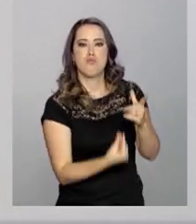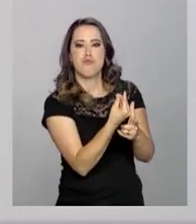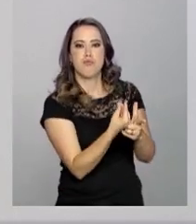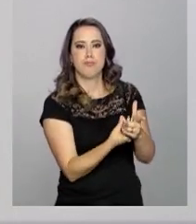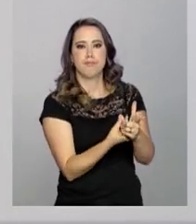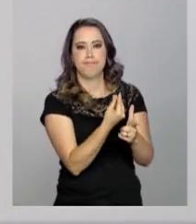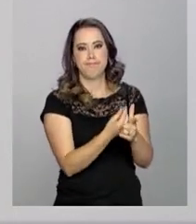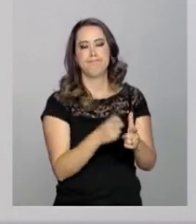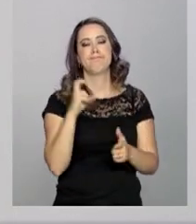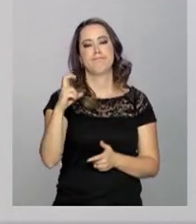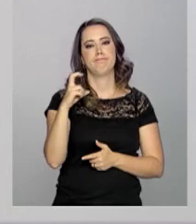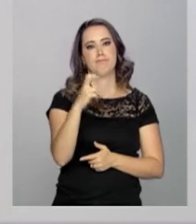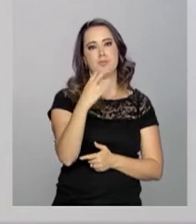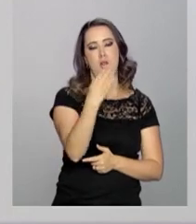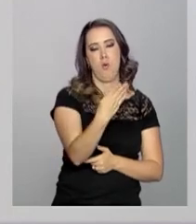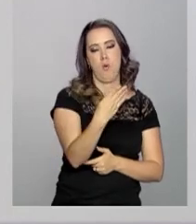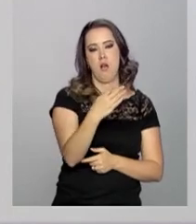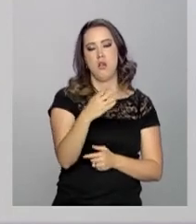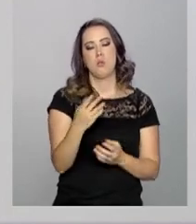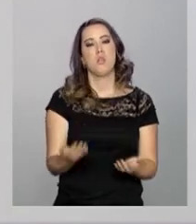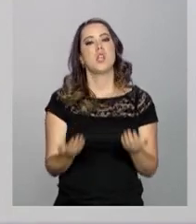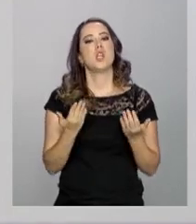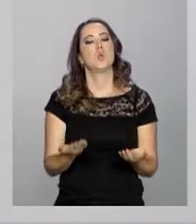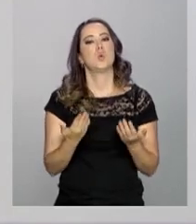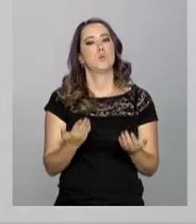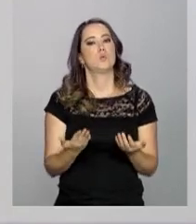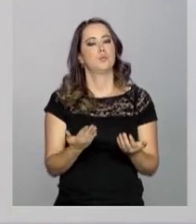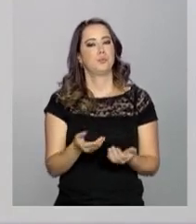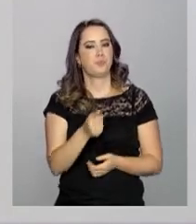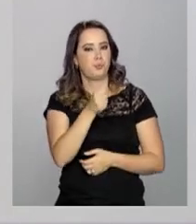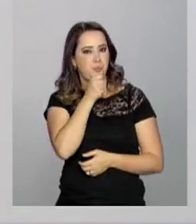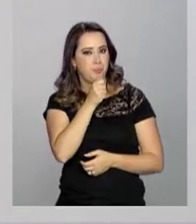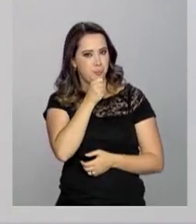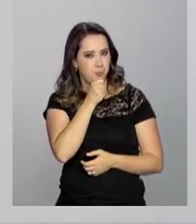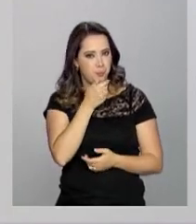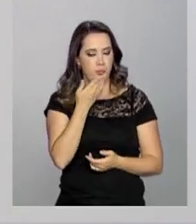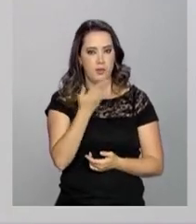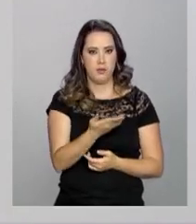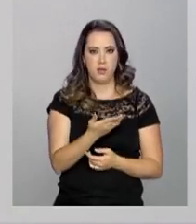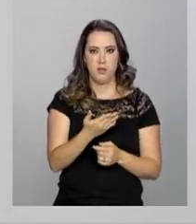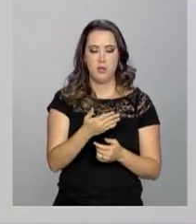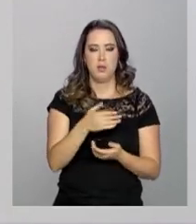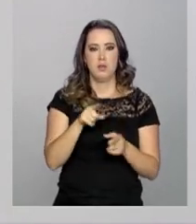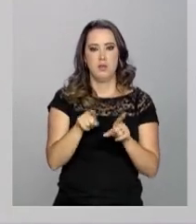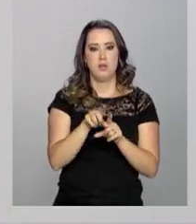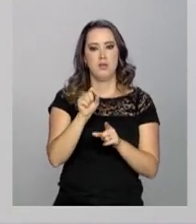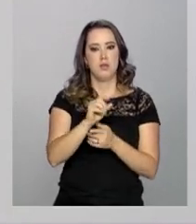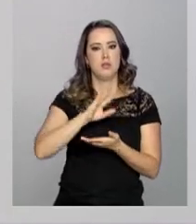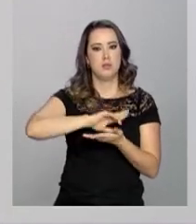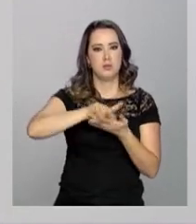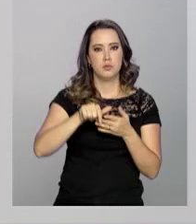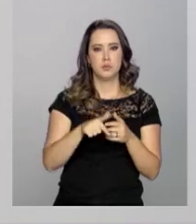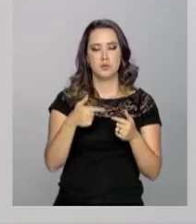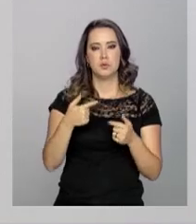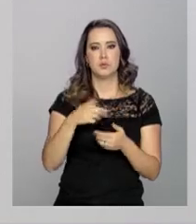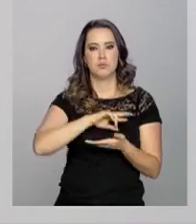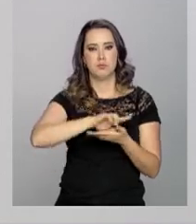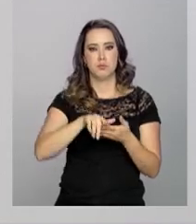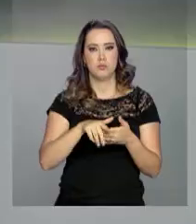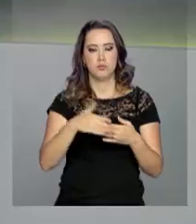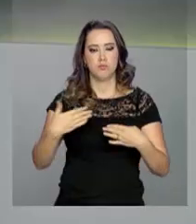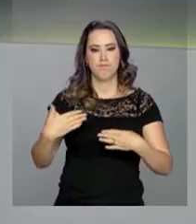maconha. Os militares apreenderam também uma moto, fizeram mais de 7 mil revistas e retiraram duas barricadas.